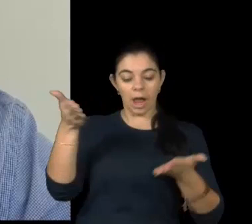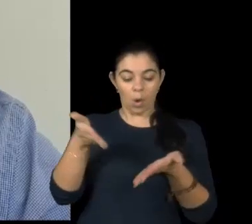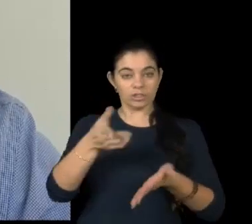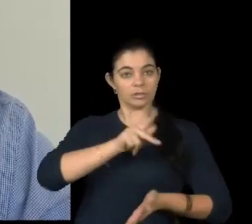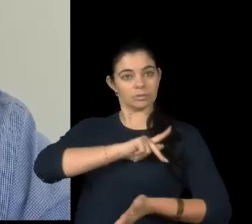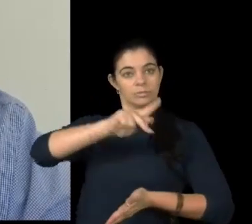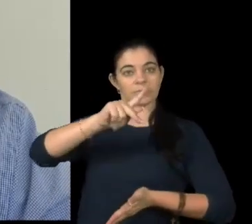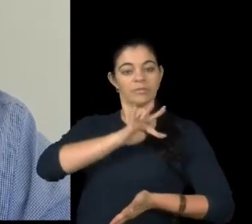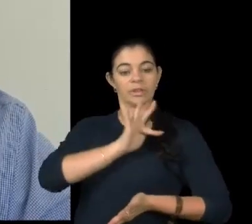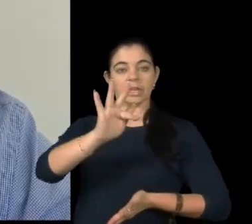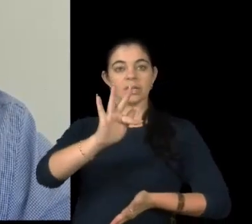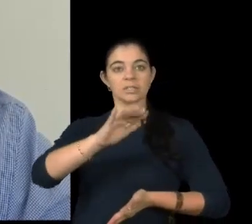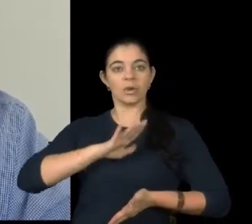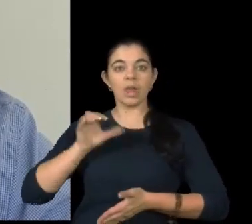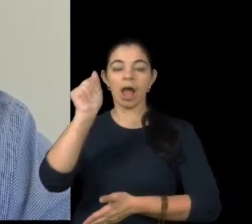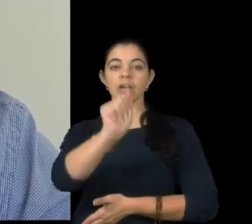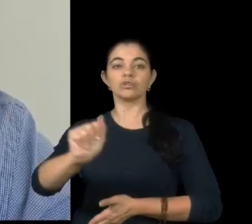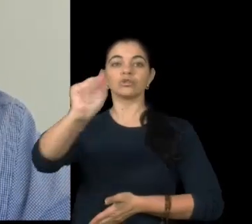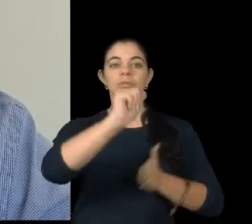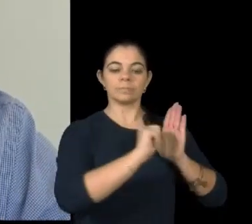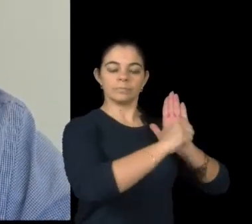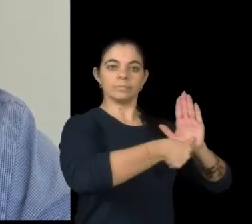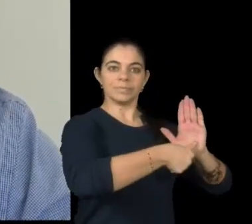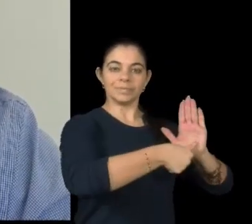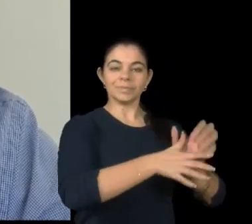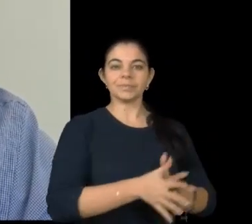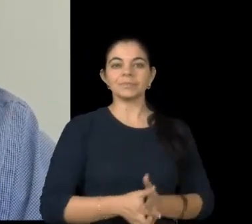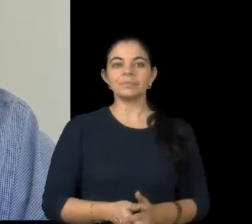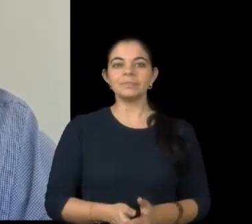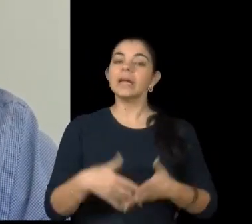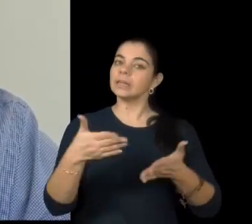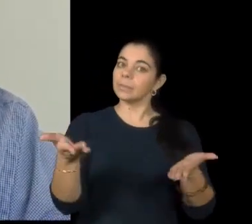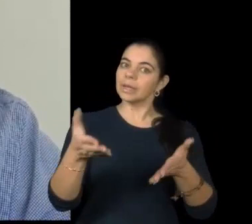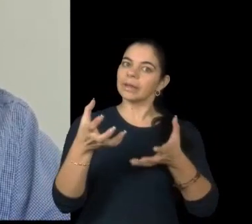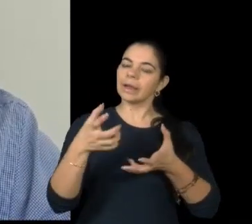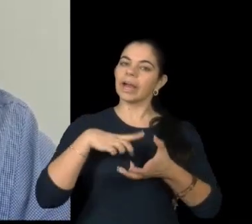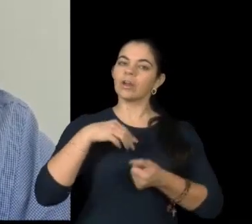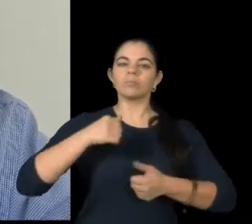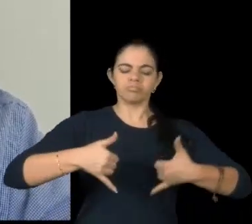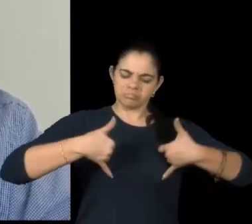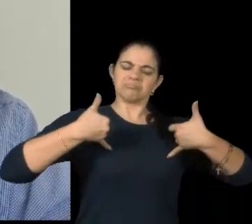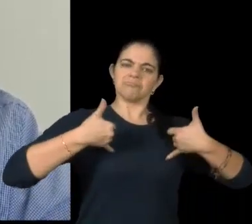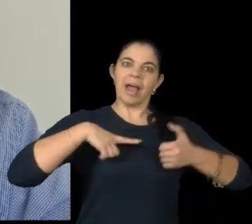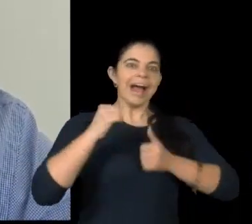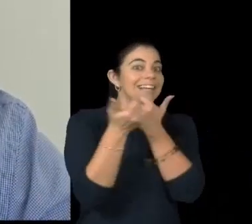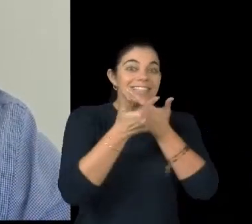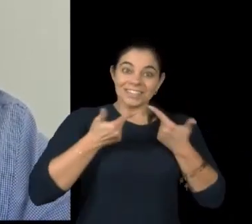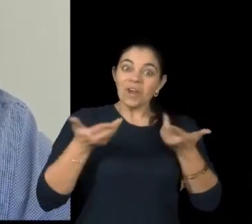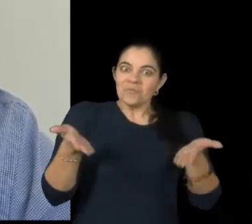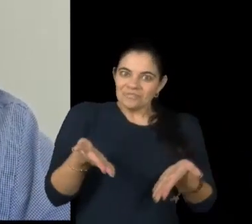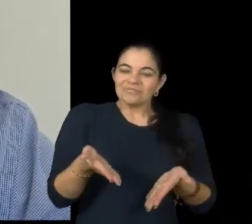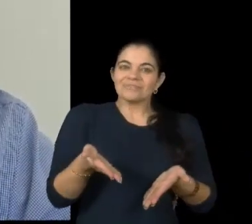Federação Brasileira das Associações de Síndrome de DAU. Quero dizer que é uma grande honra, uma grande alegria estar aqui